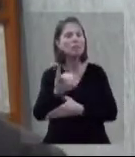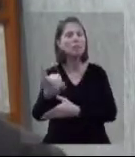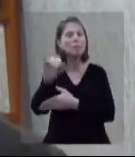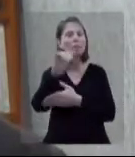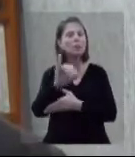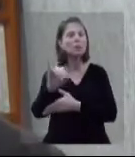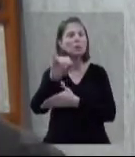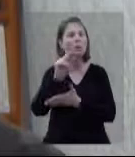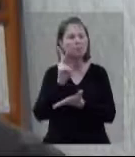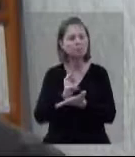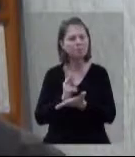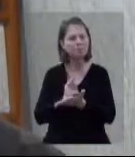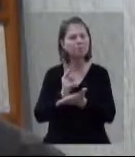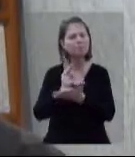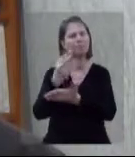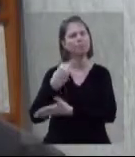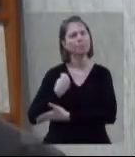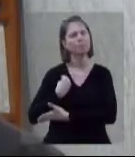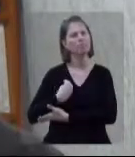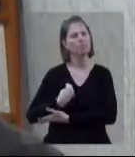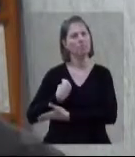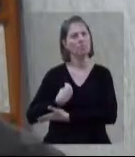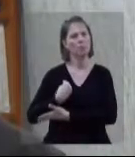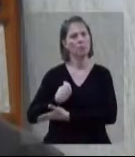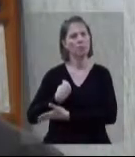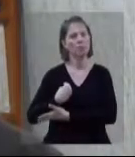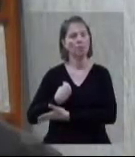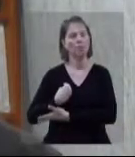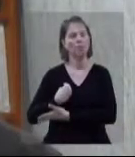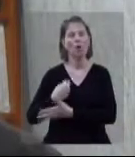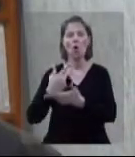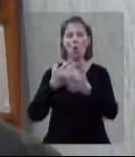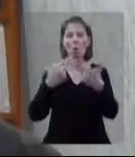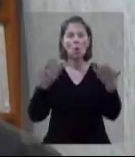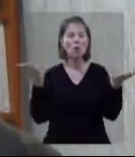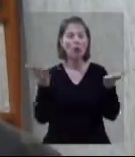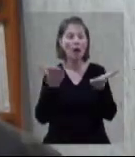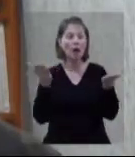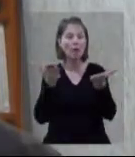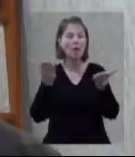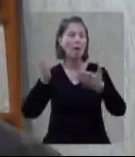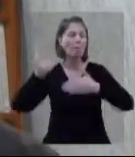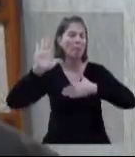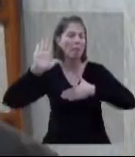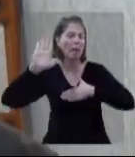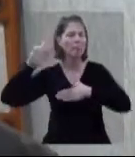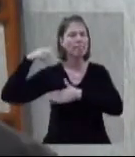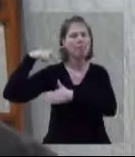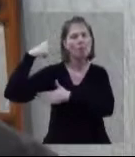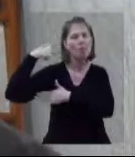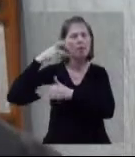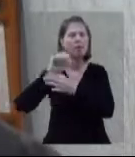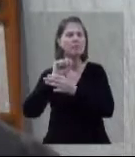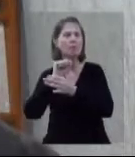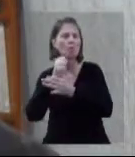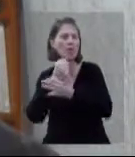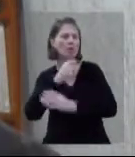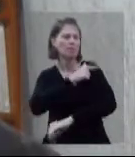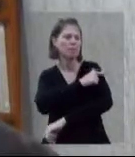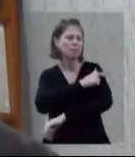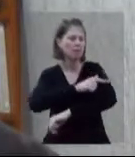primordial para a preservação da vida. Coisas que agora prometem na campanha quando falam de segurança,